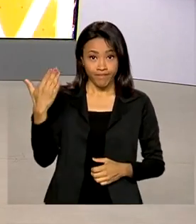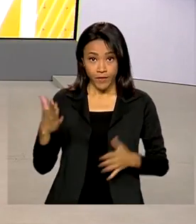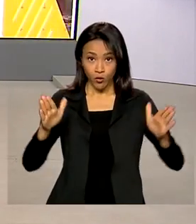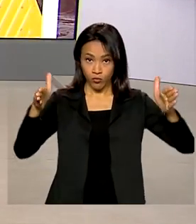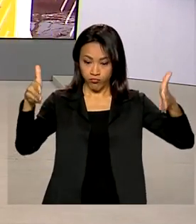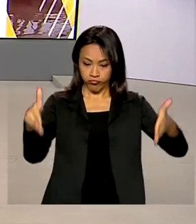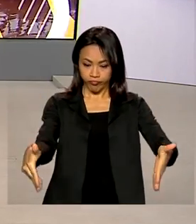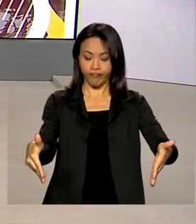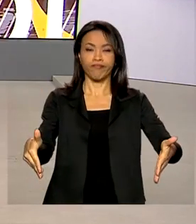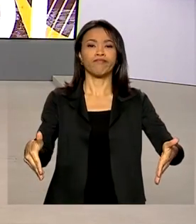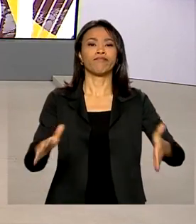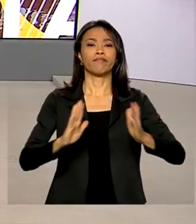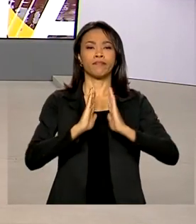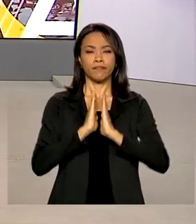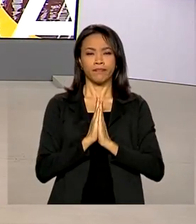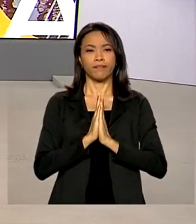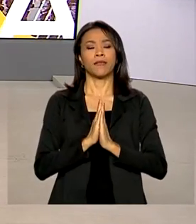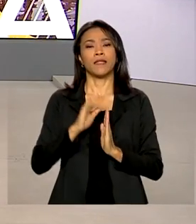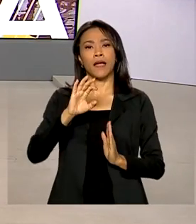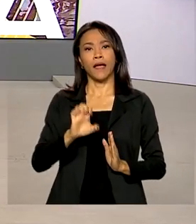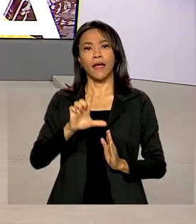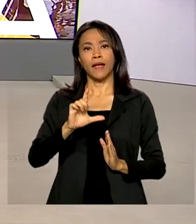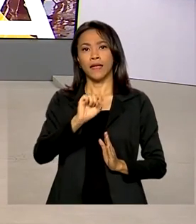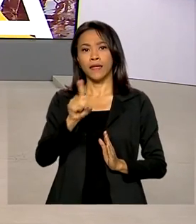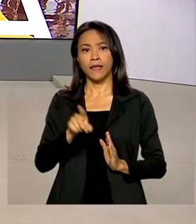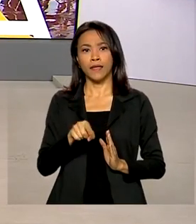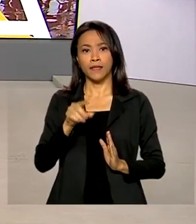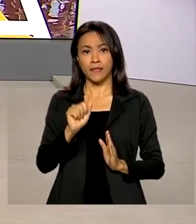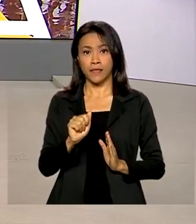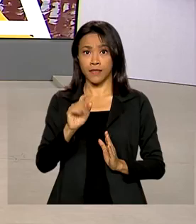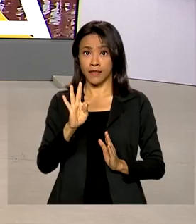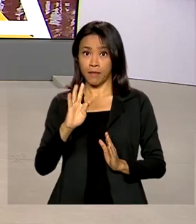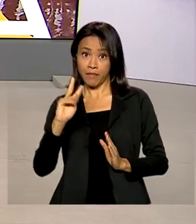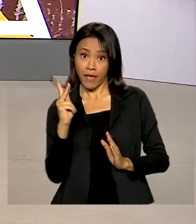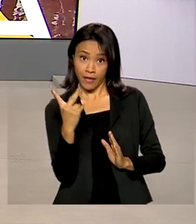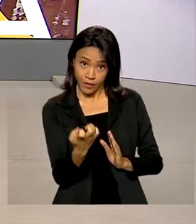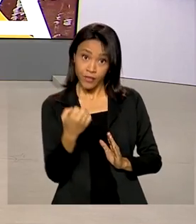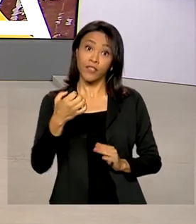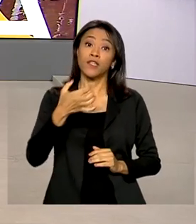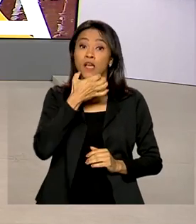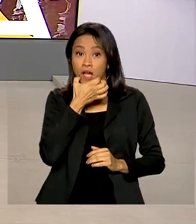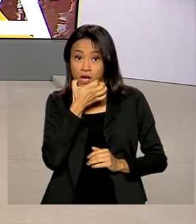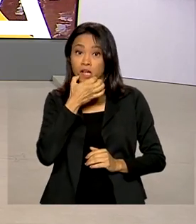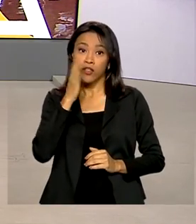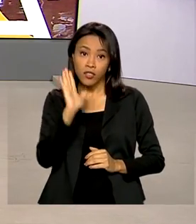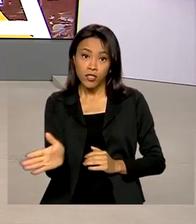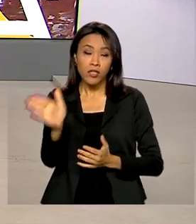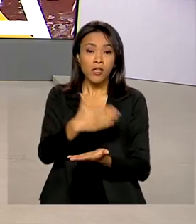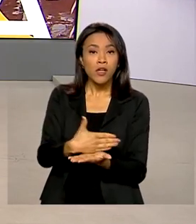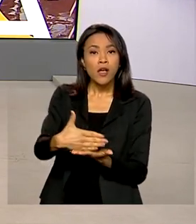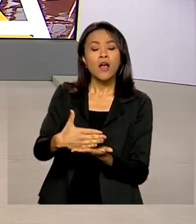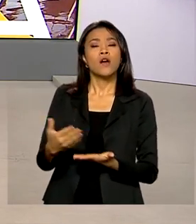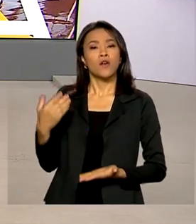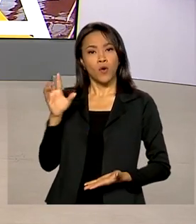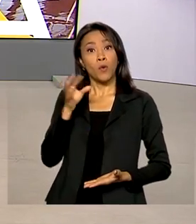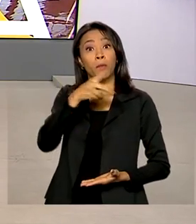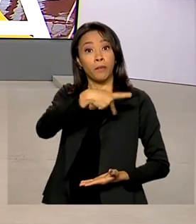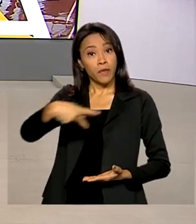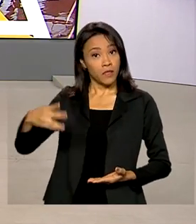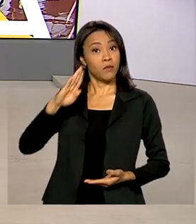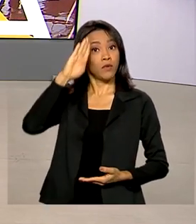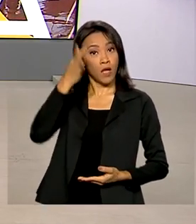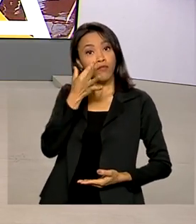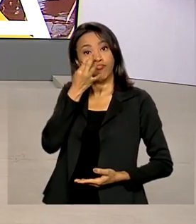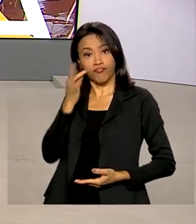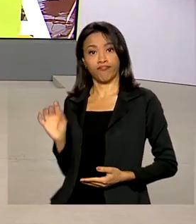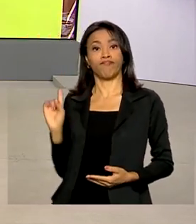II começou agora há pouco na abadia de Westminster, em Londres. O presidente Jair Bolsonaro está lá e participa da